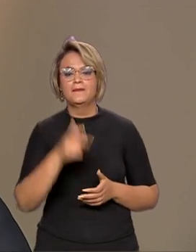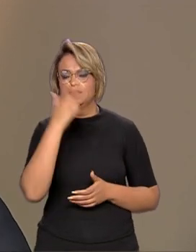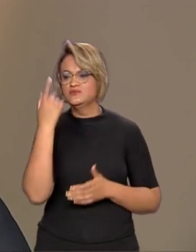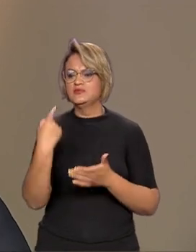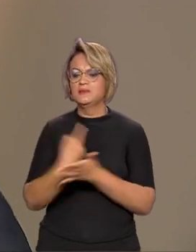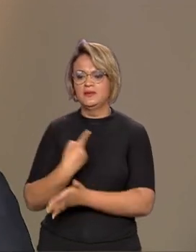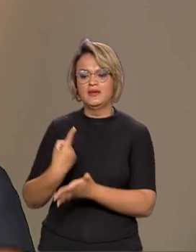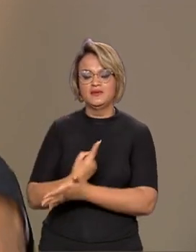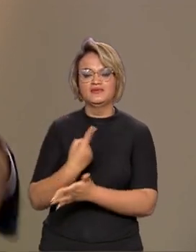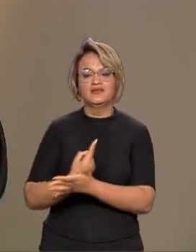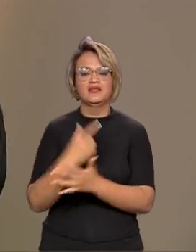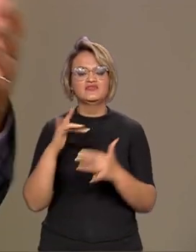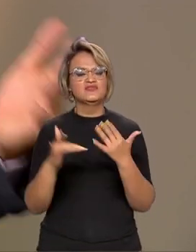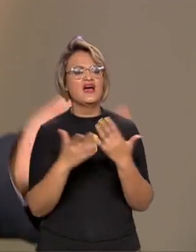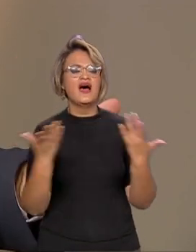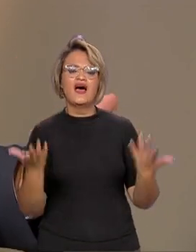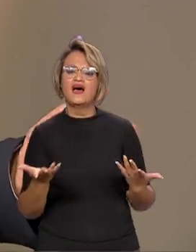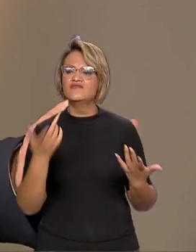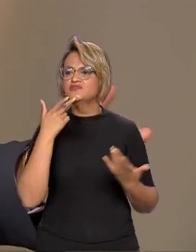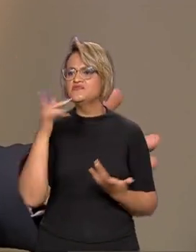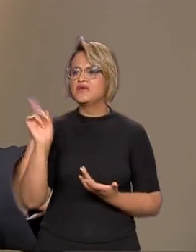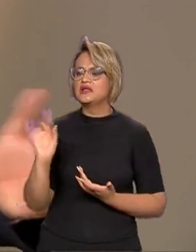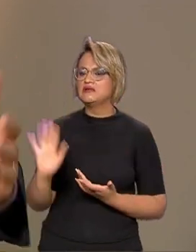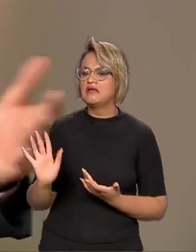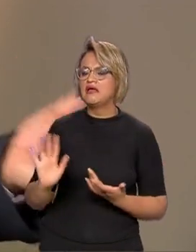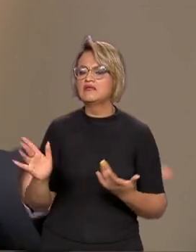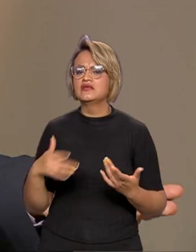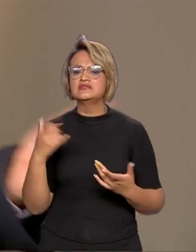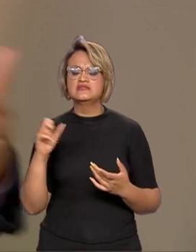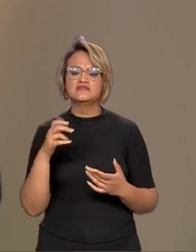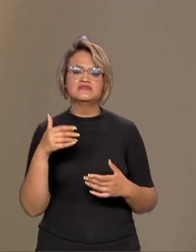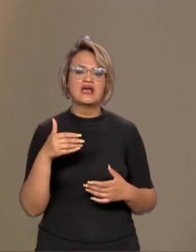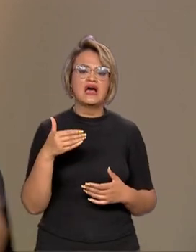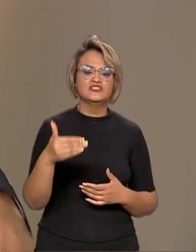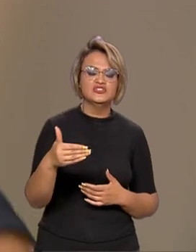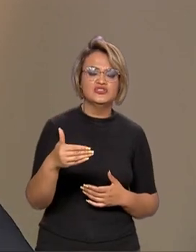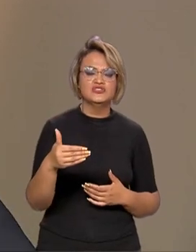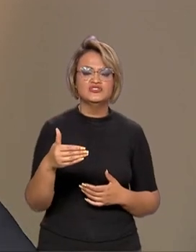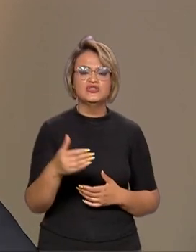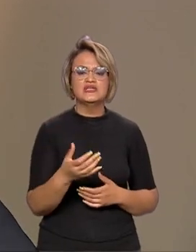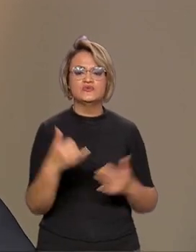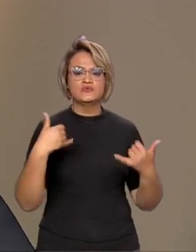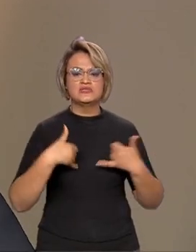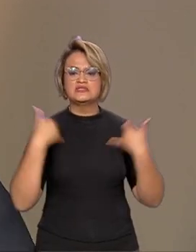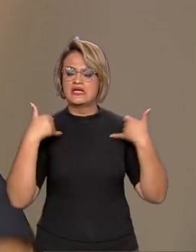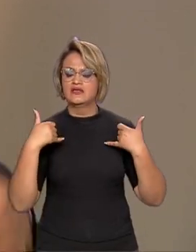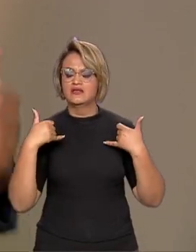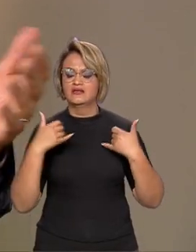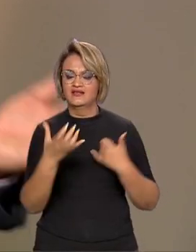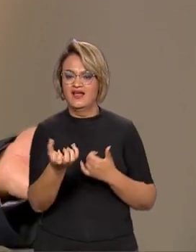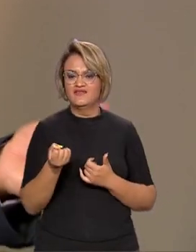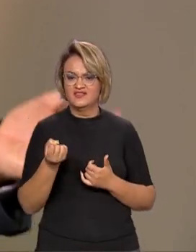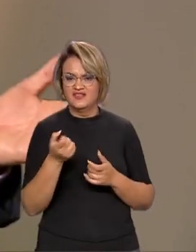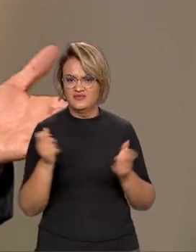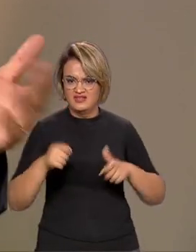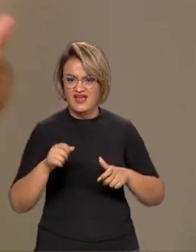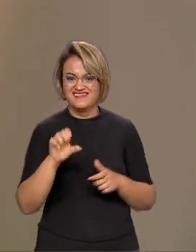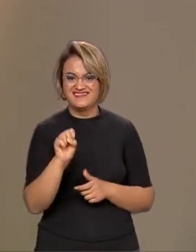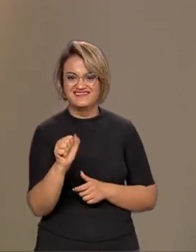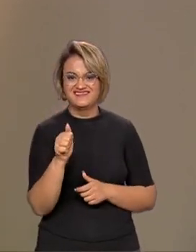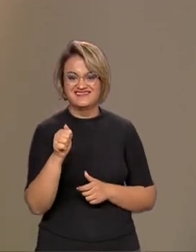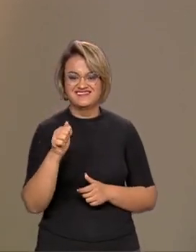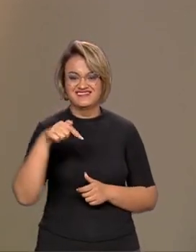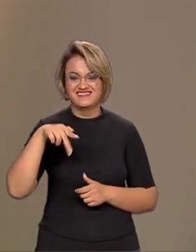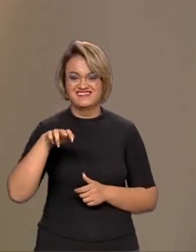redes sociais. O ministro não fala mais sobre se vai acabar o saque-aniversário, se vai devolver o